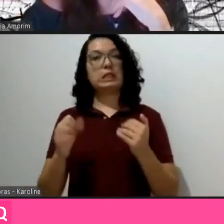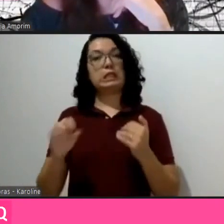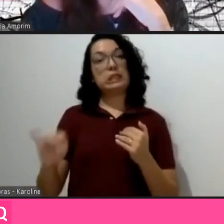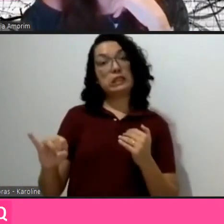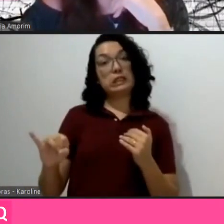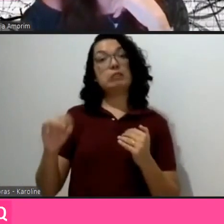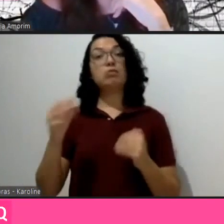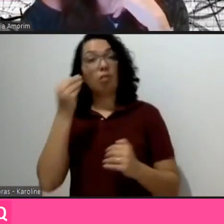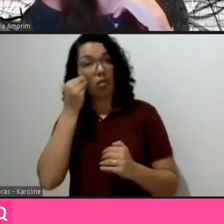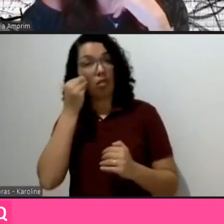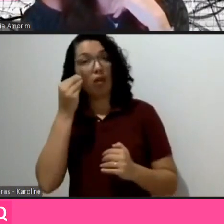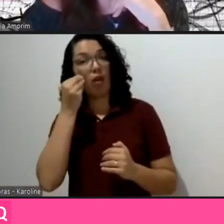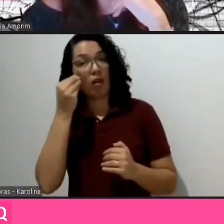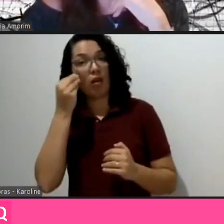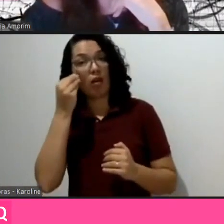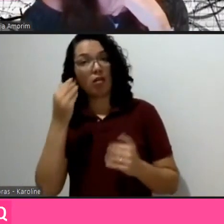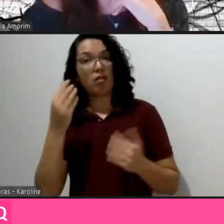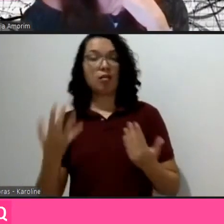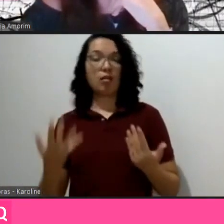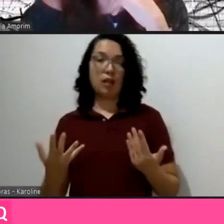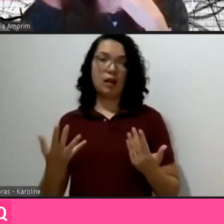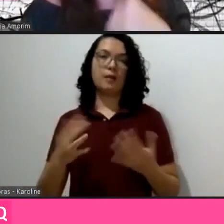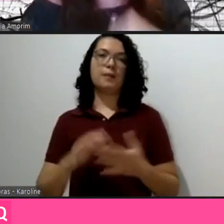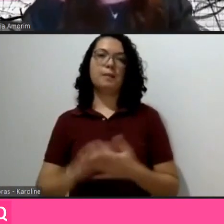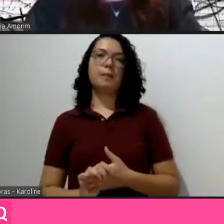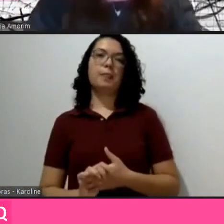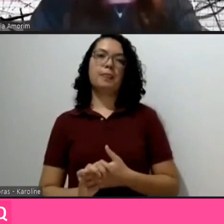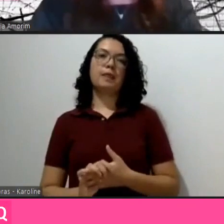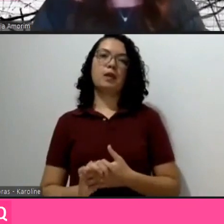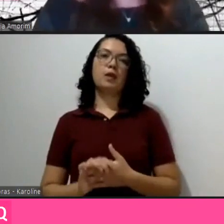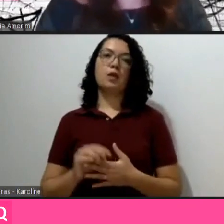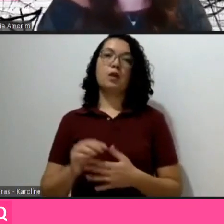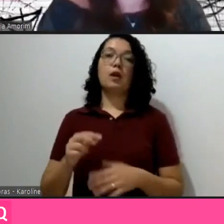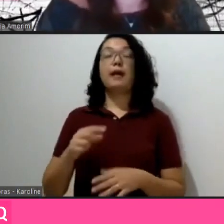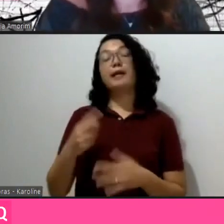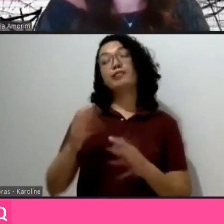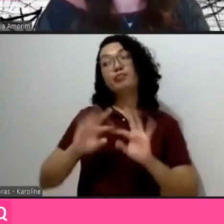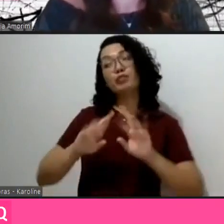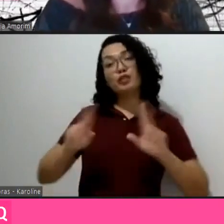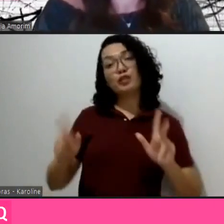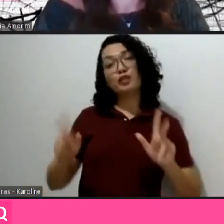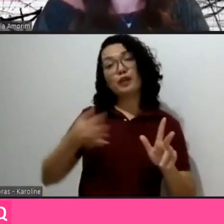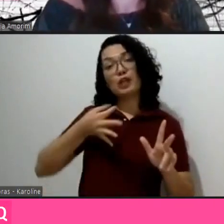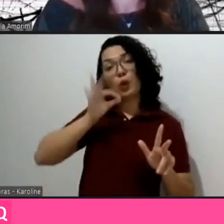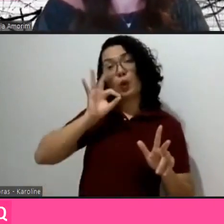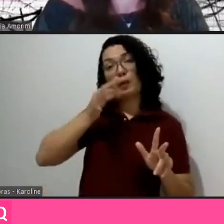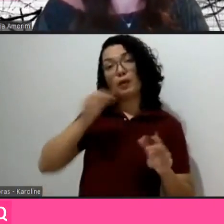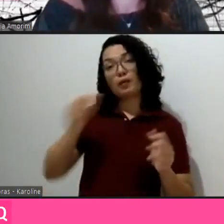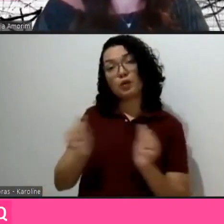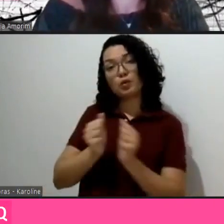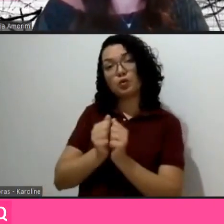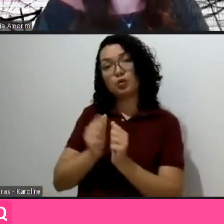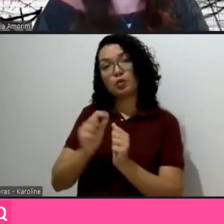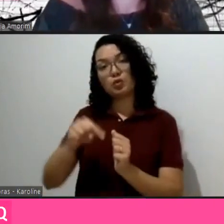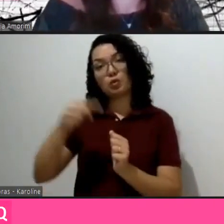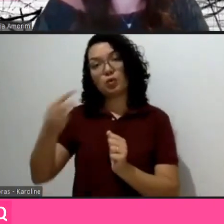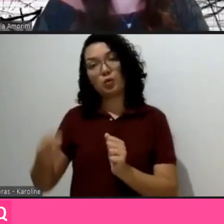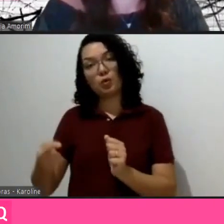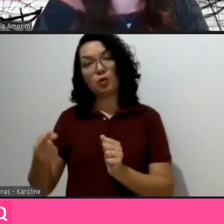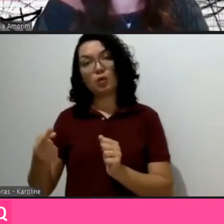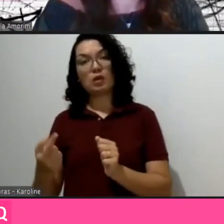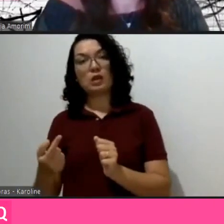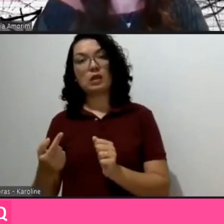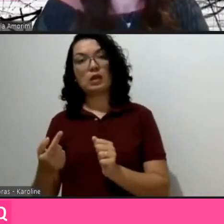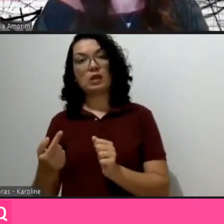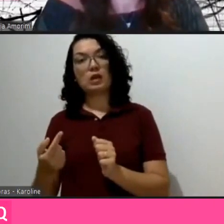nem sequer tomamos café juntos, agora com a virtualidade é uma situação que eu acho que podemos sacar proveito de isso, mas não